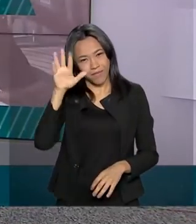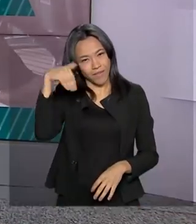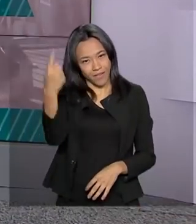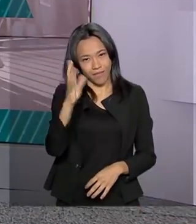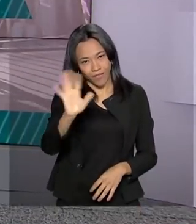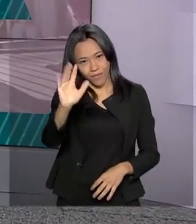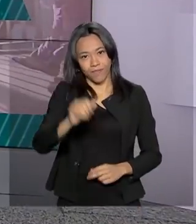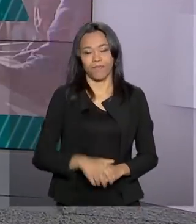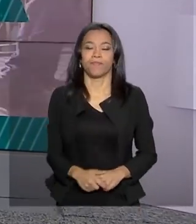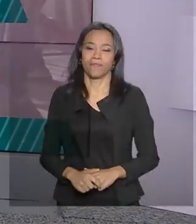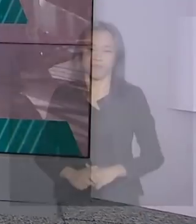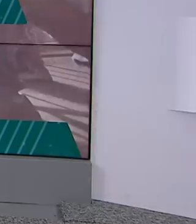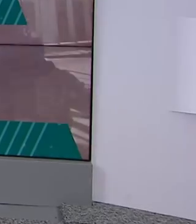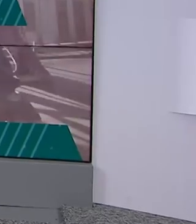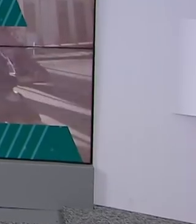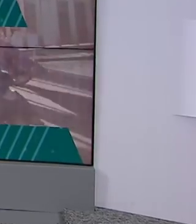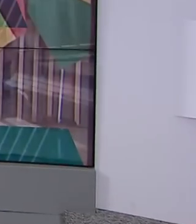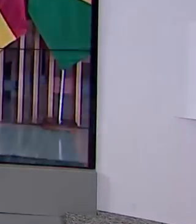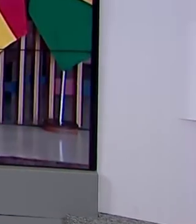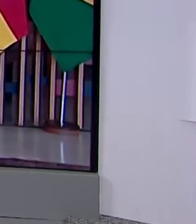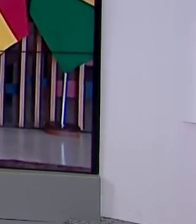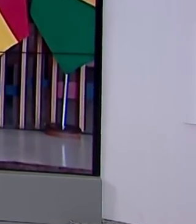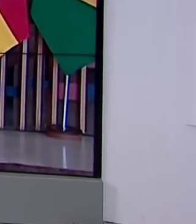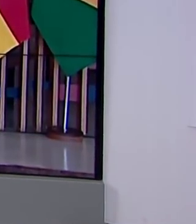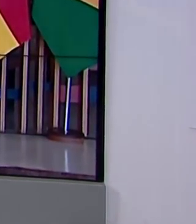lá. Tchau! Tchau!